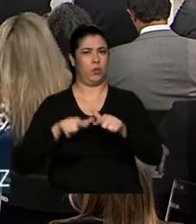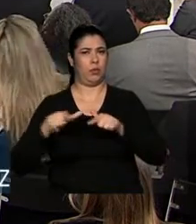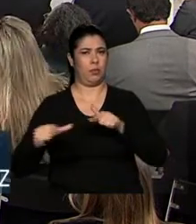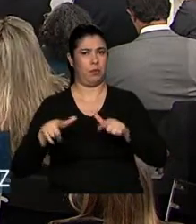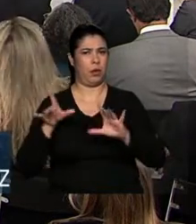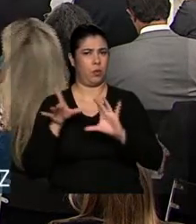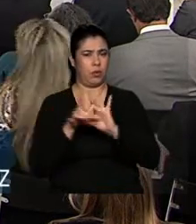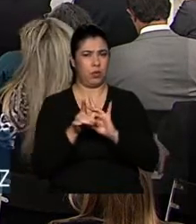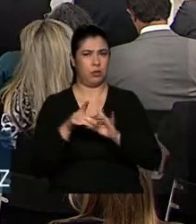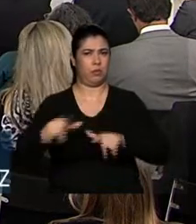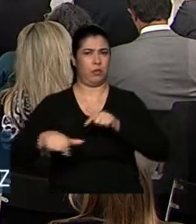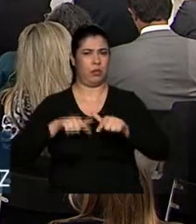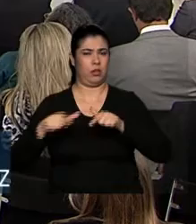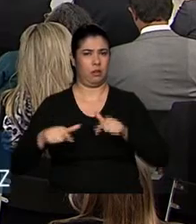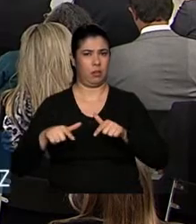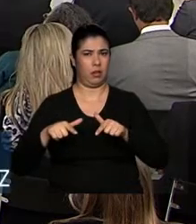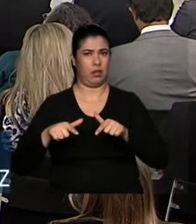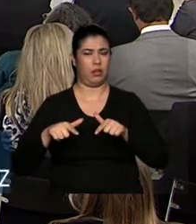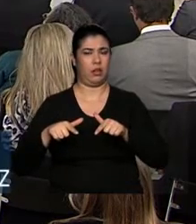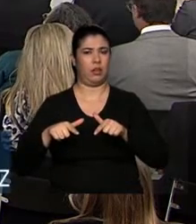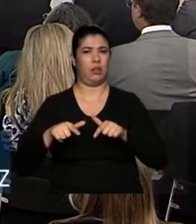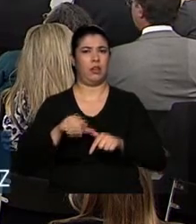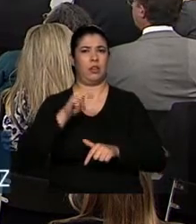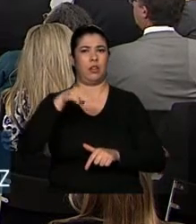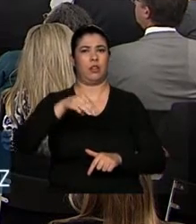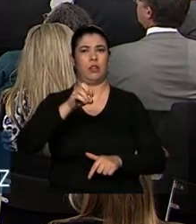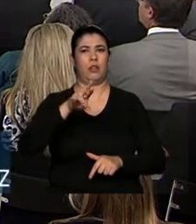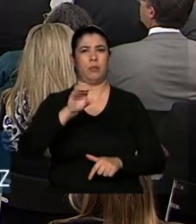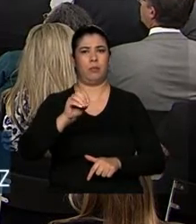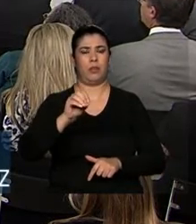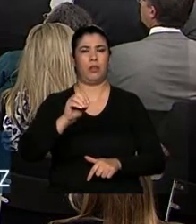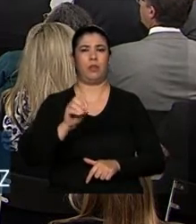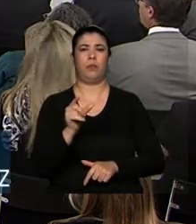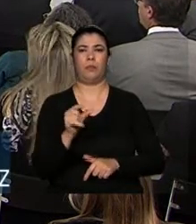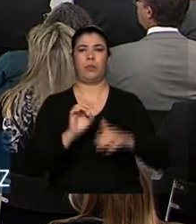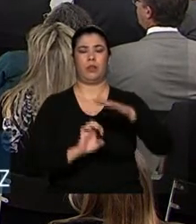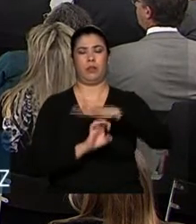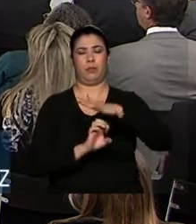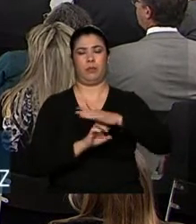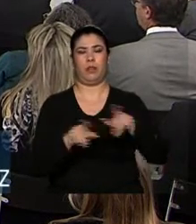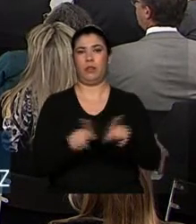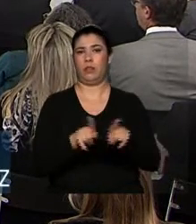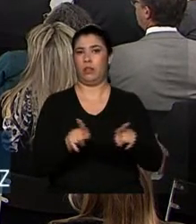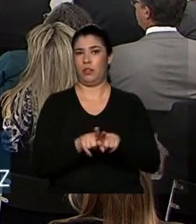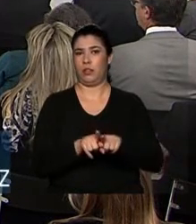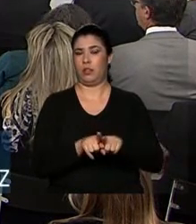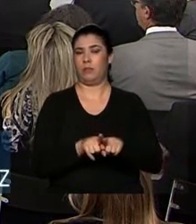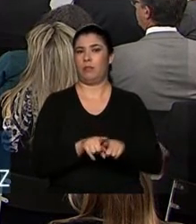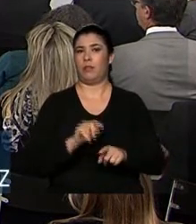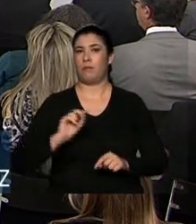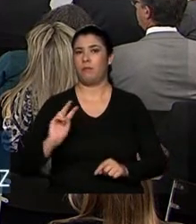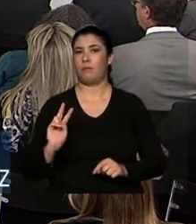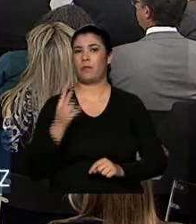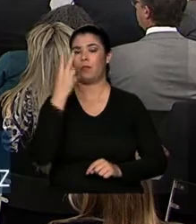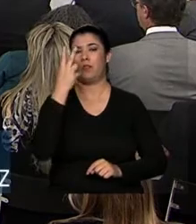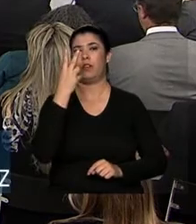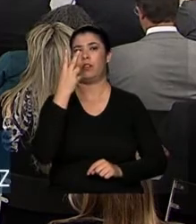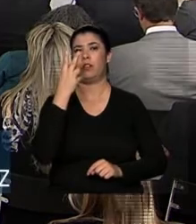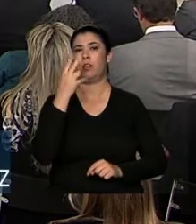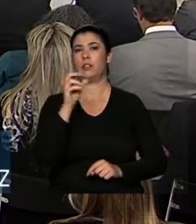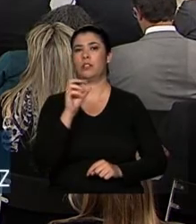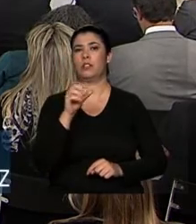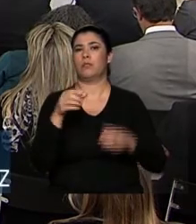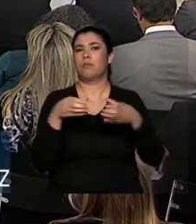aprendizagem, as micro e pequenas empresas e o reconhecimento desse sistema de micro e pequenas empresas